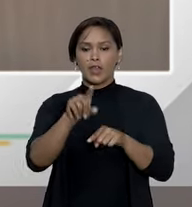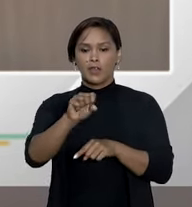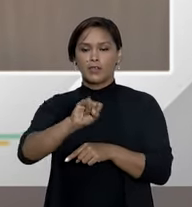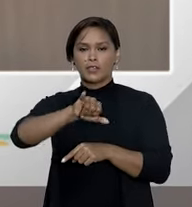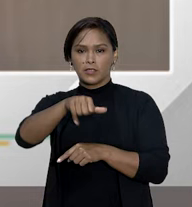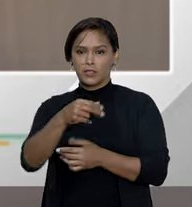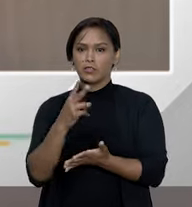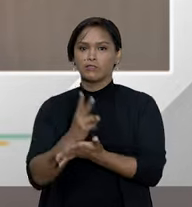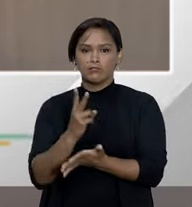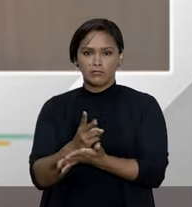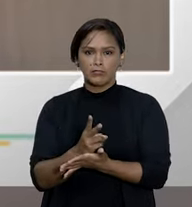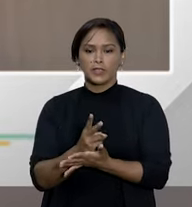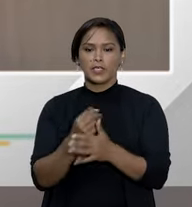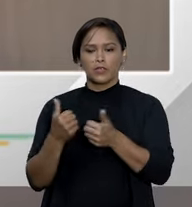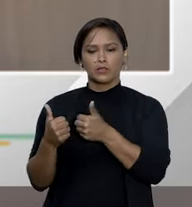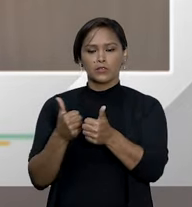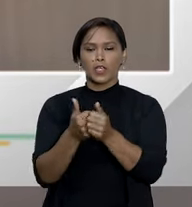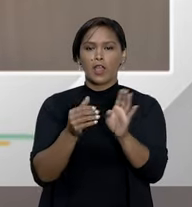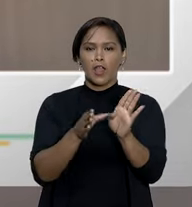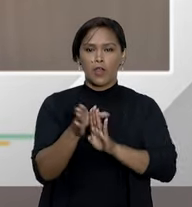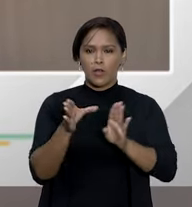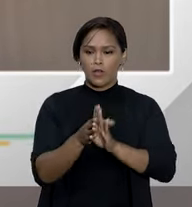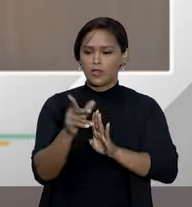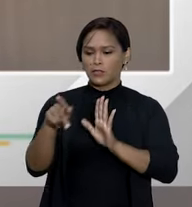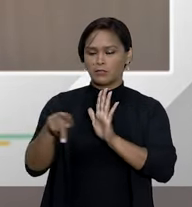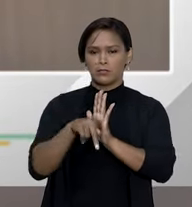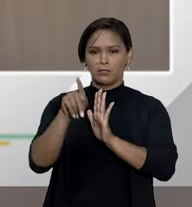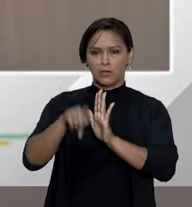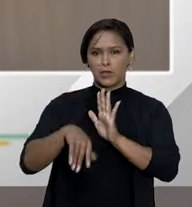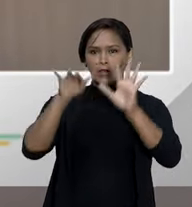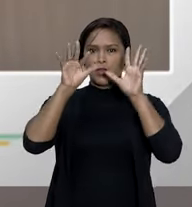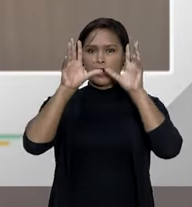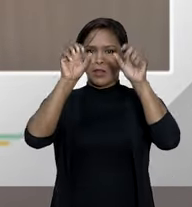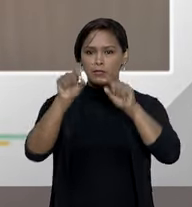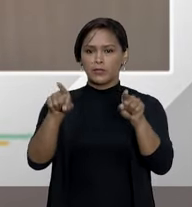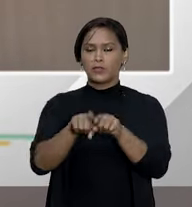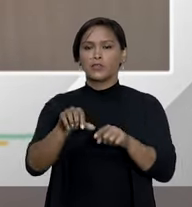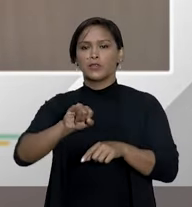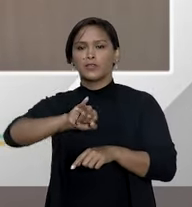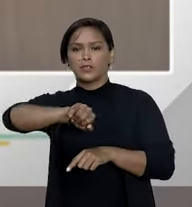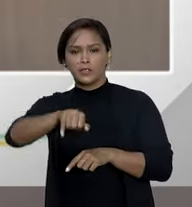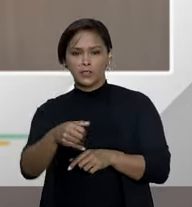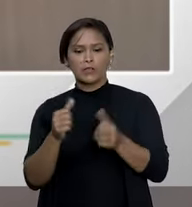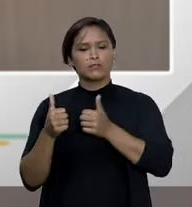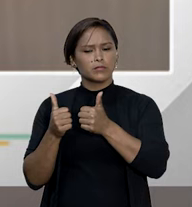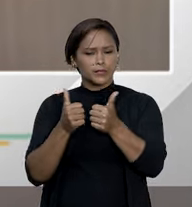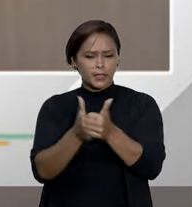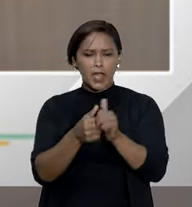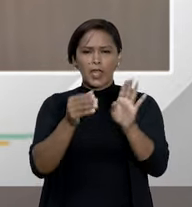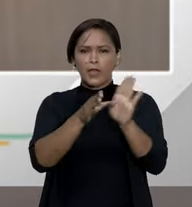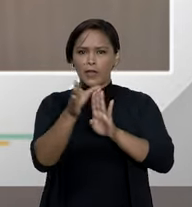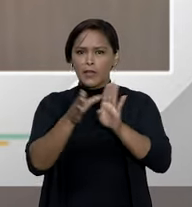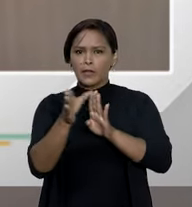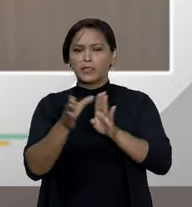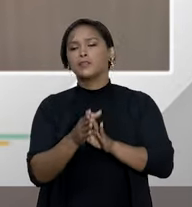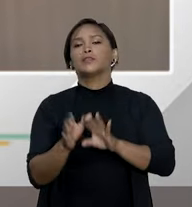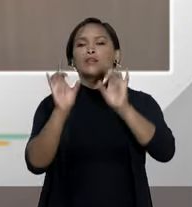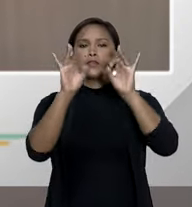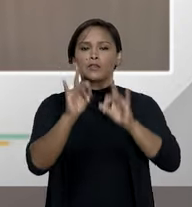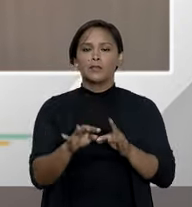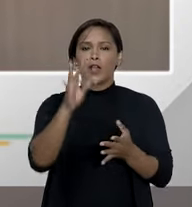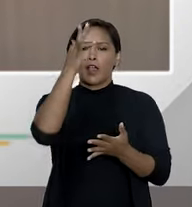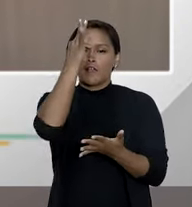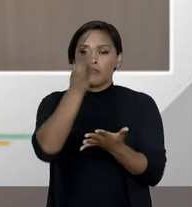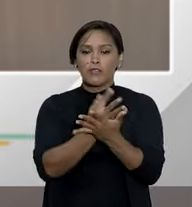acompanha, seguindo a orientação do Superior Tribunal de Justiça. em atenção aos princípios da boa